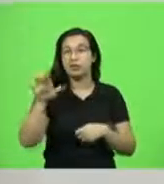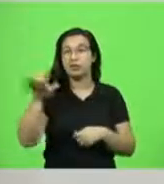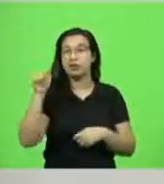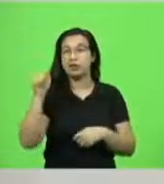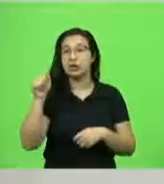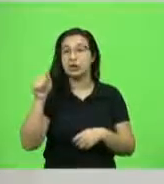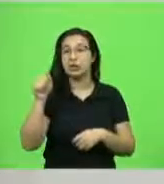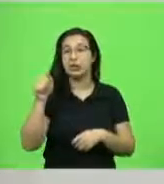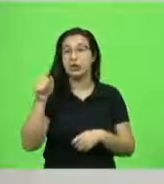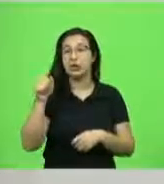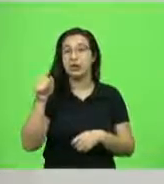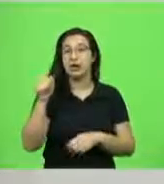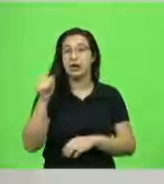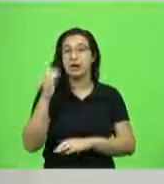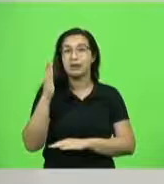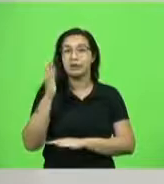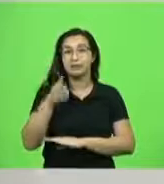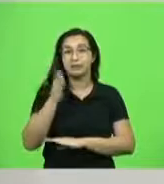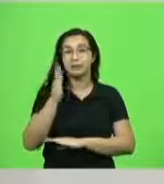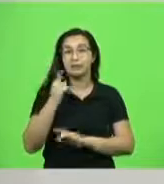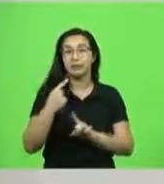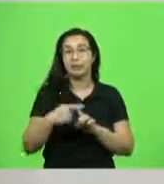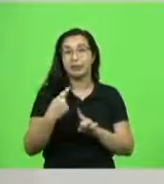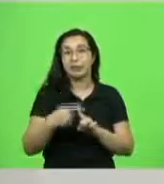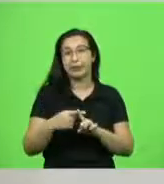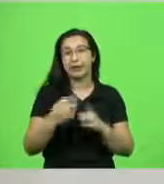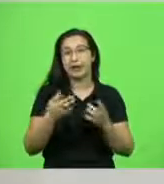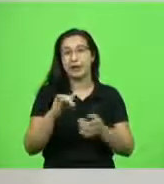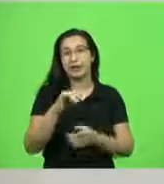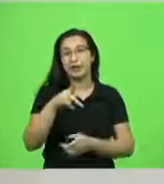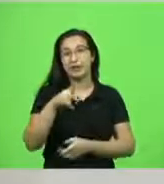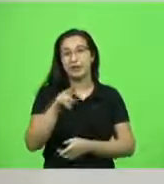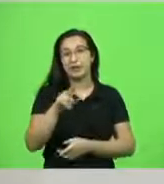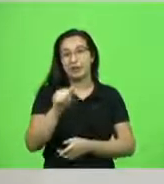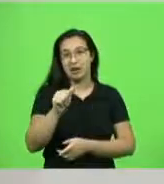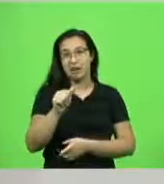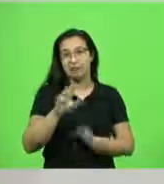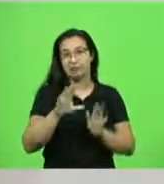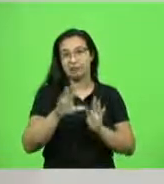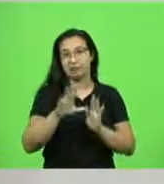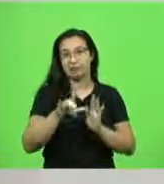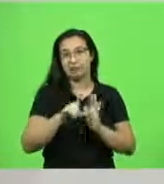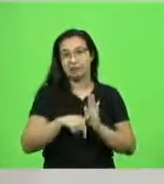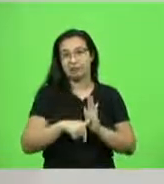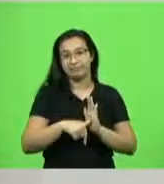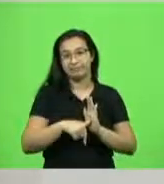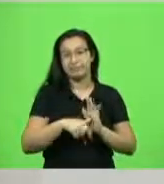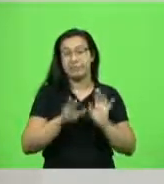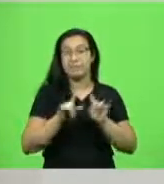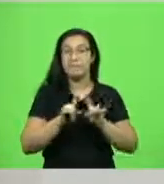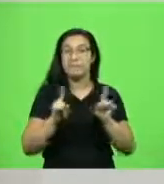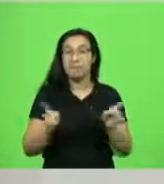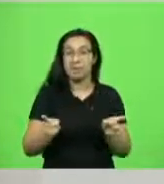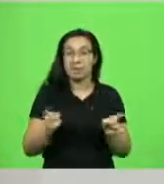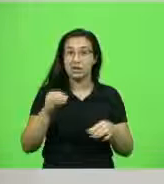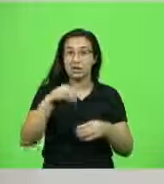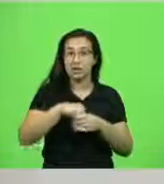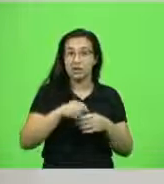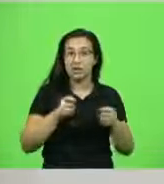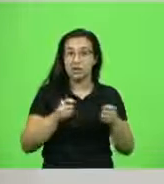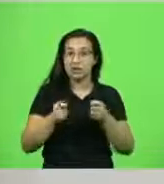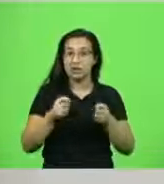para poder levar ela porque estava com o IPVA atrasado. Mas nós temos princípios dentro da administração pública que devem ser